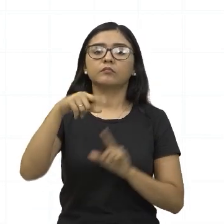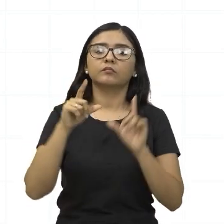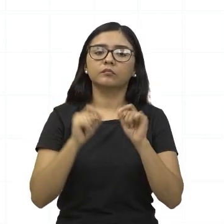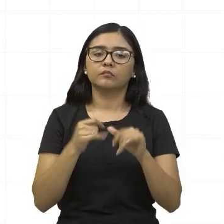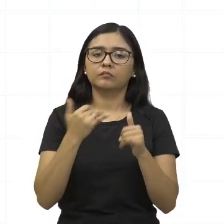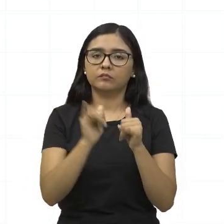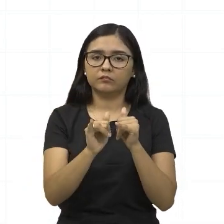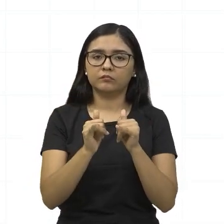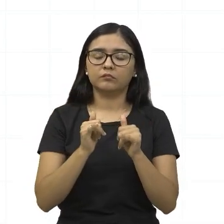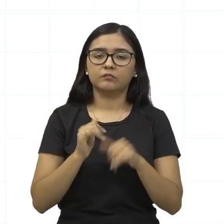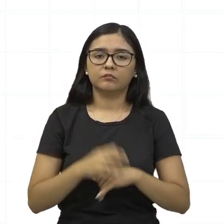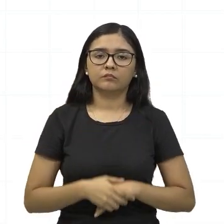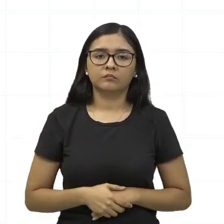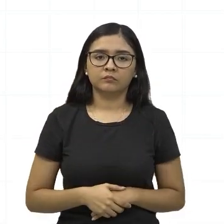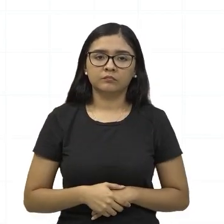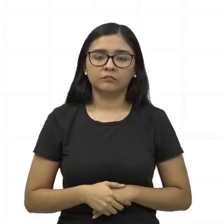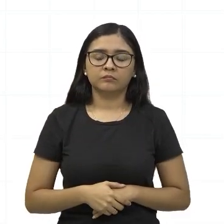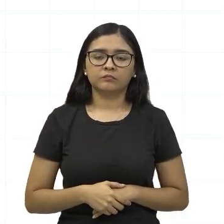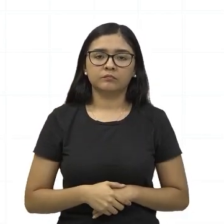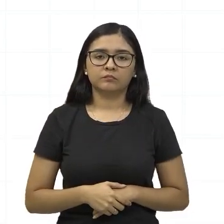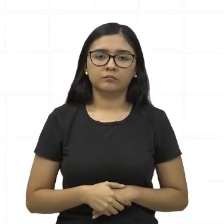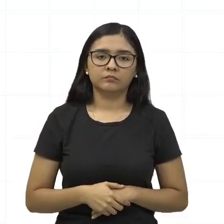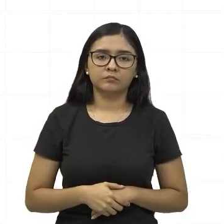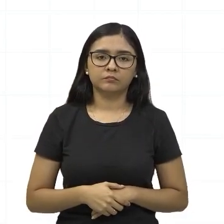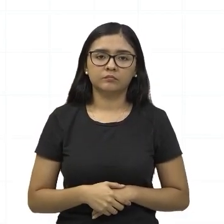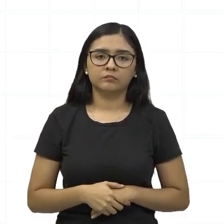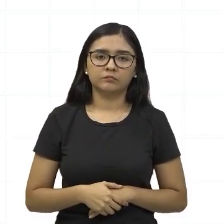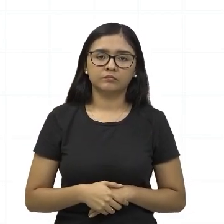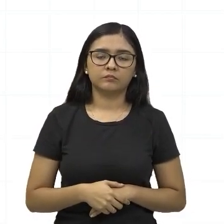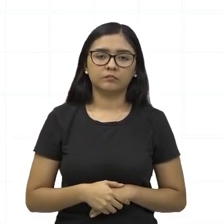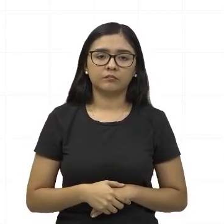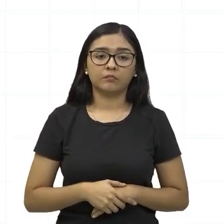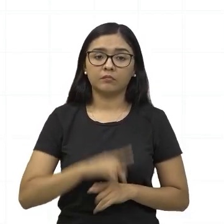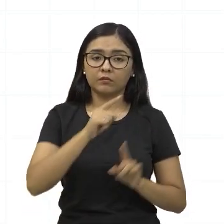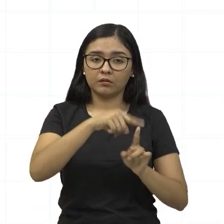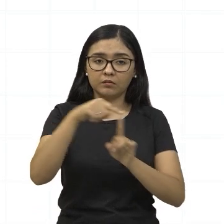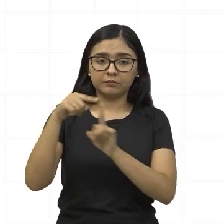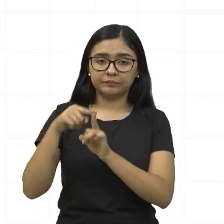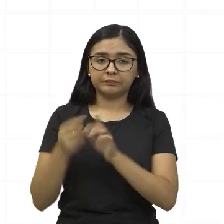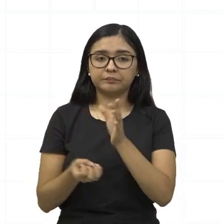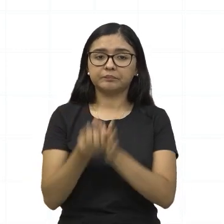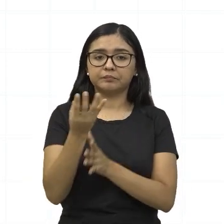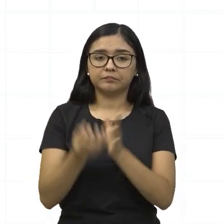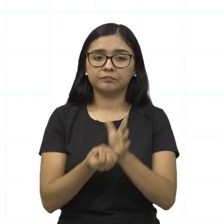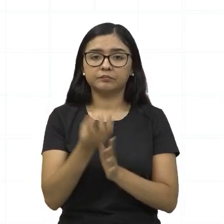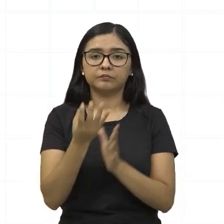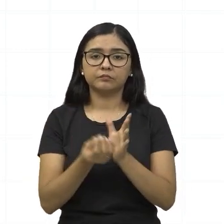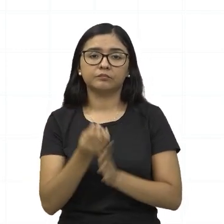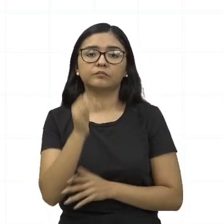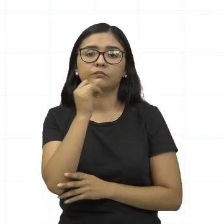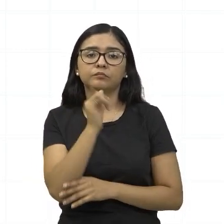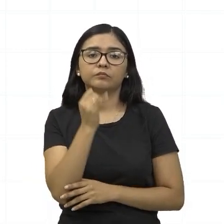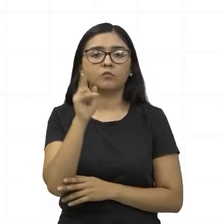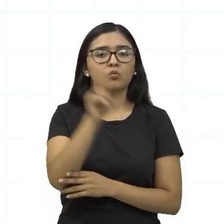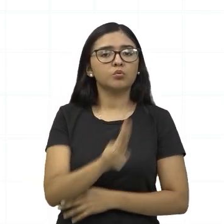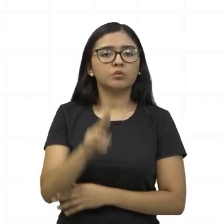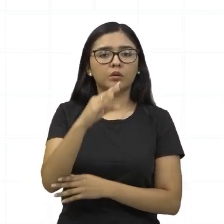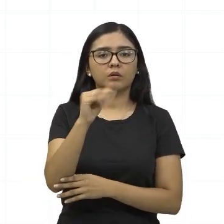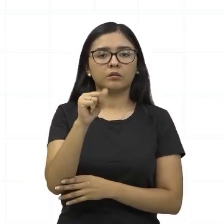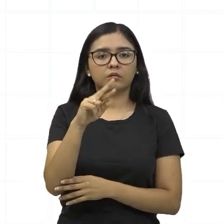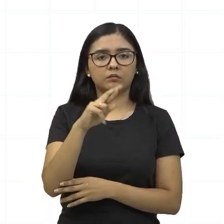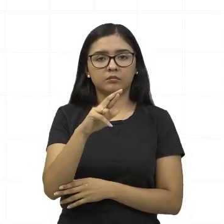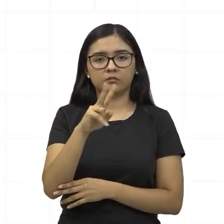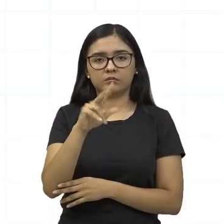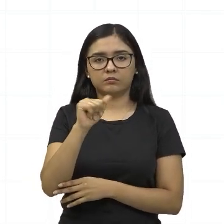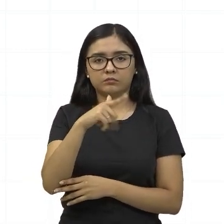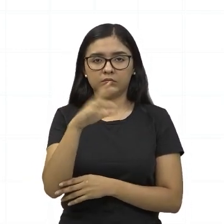termoelétricas. Esse tipo de usina, ela produz aí energia a partir da queima de carvão, do